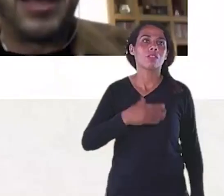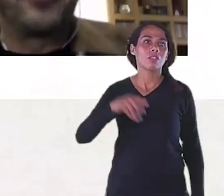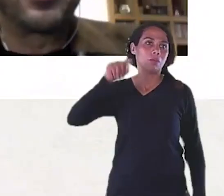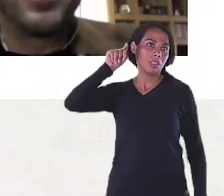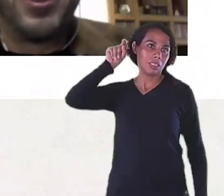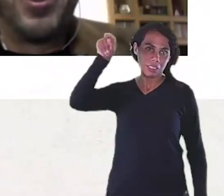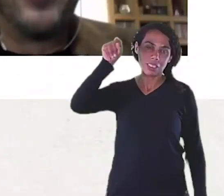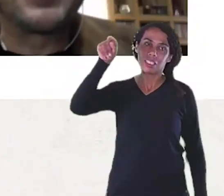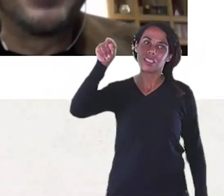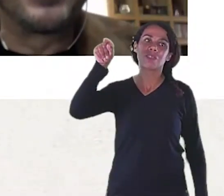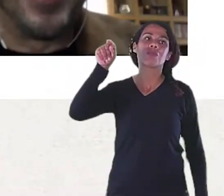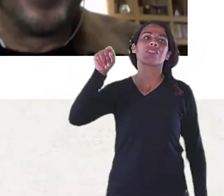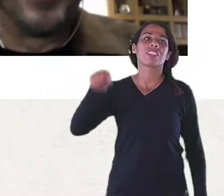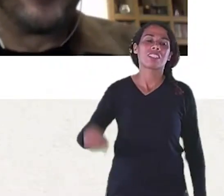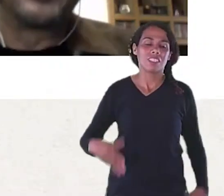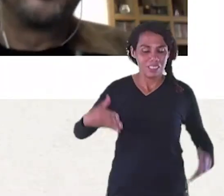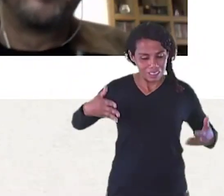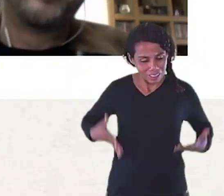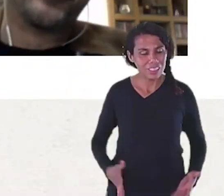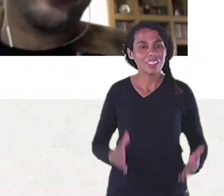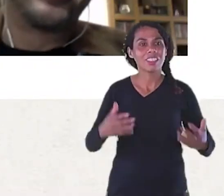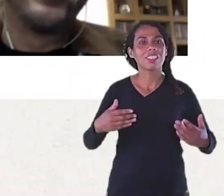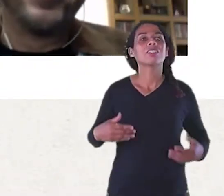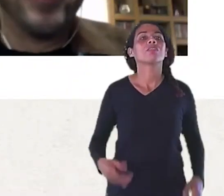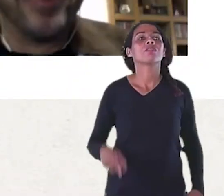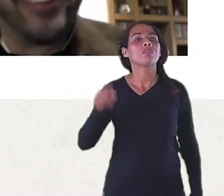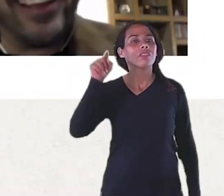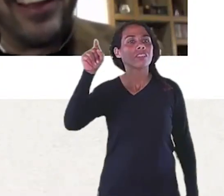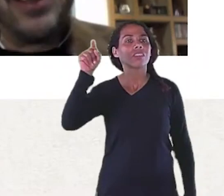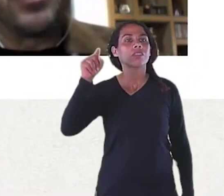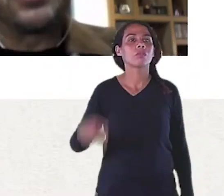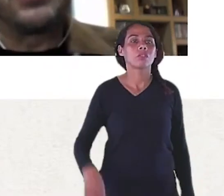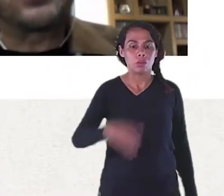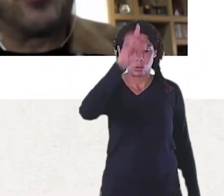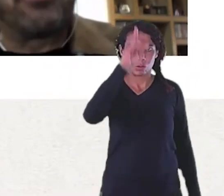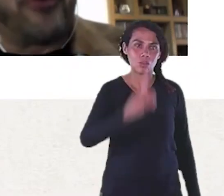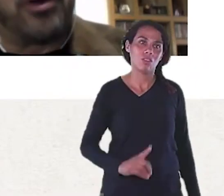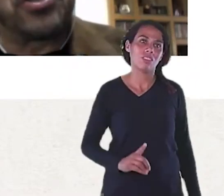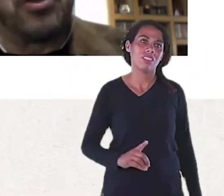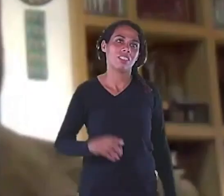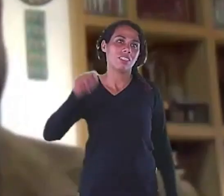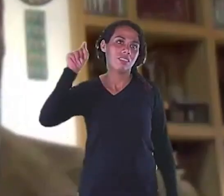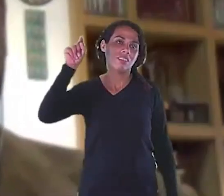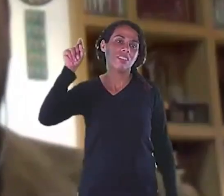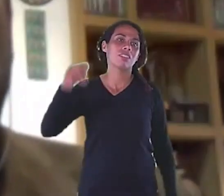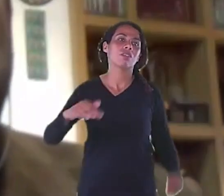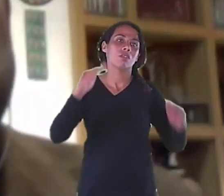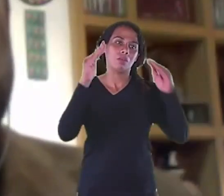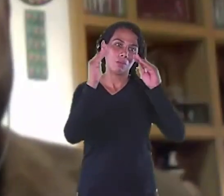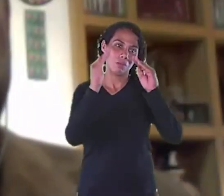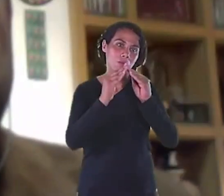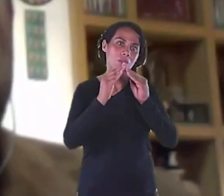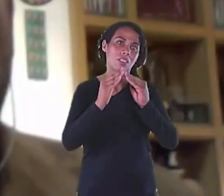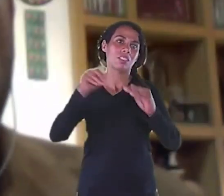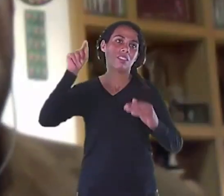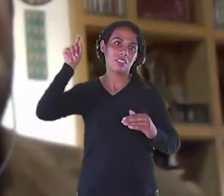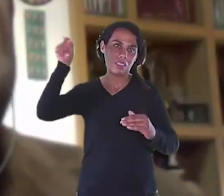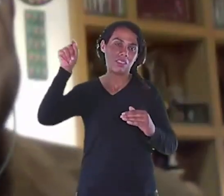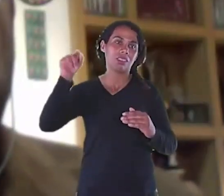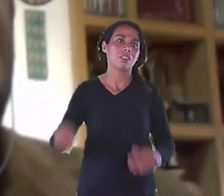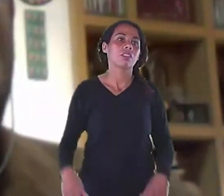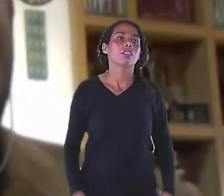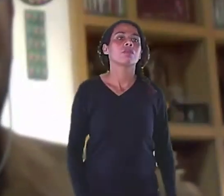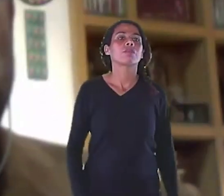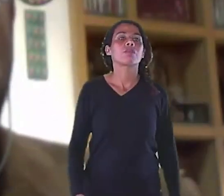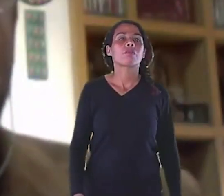Para me dizer Ah, eu nasci na Itália Mas o meu nome é italiano Então essa ligação É muito forte Eu me sinto Muito bem na Itália Eu